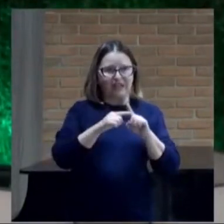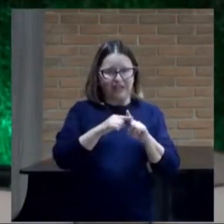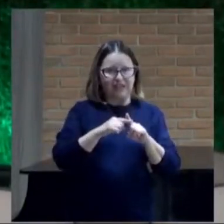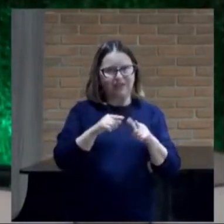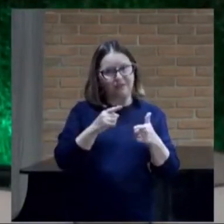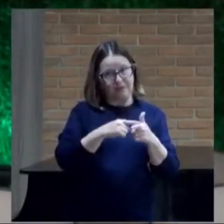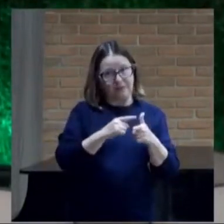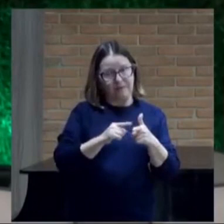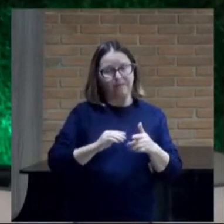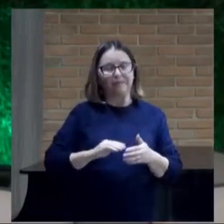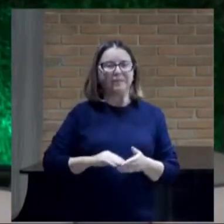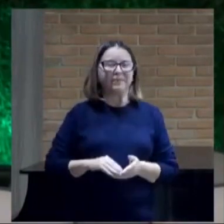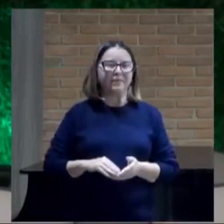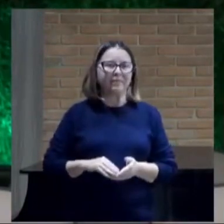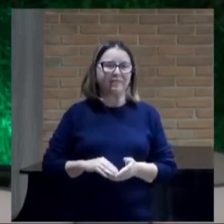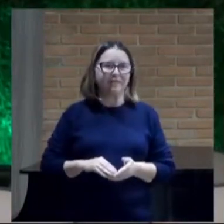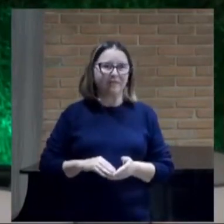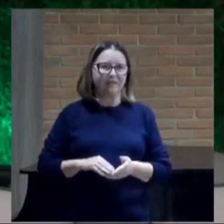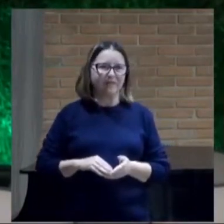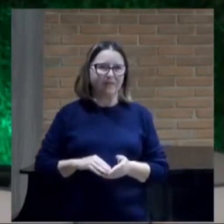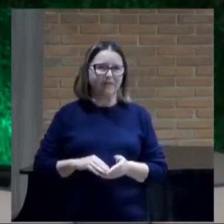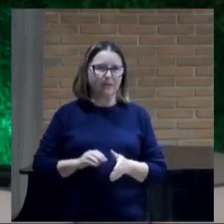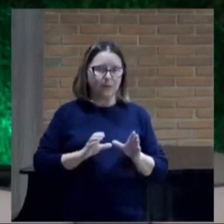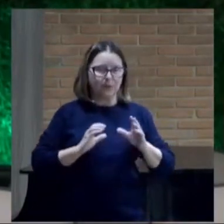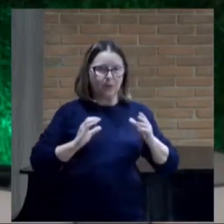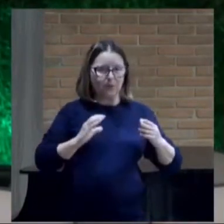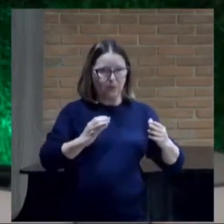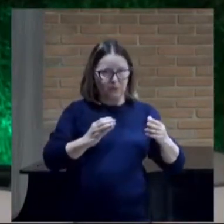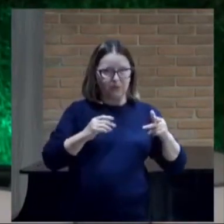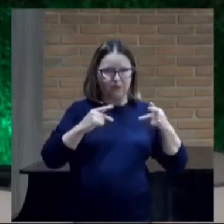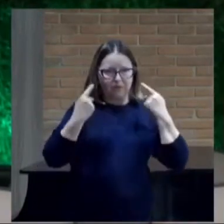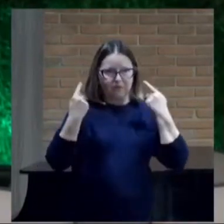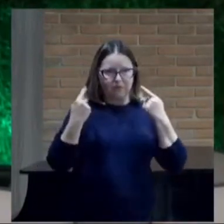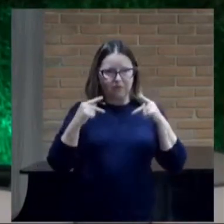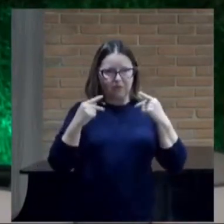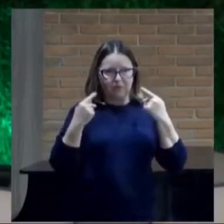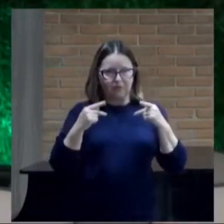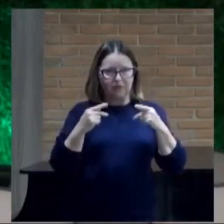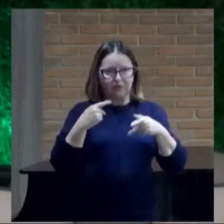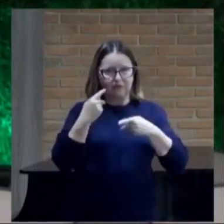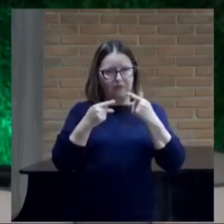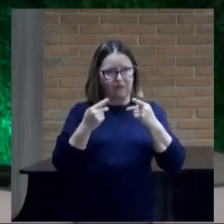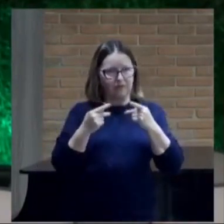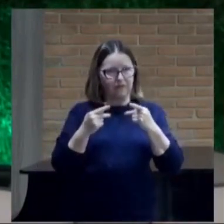Eles estão aqui dando uma posição, também sem consultar o Senhor.